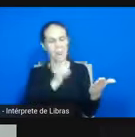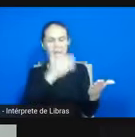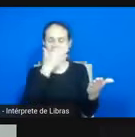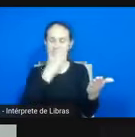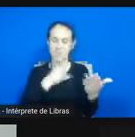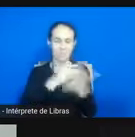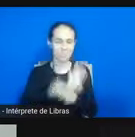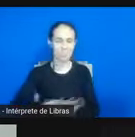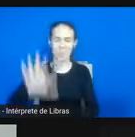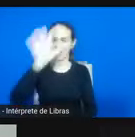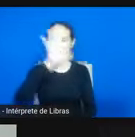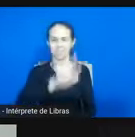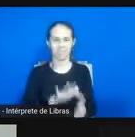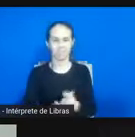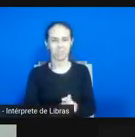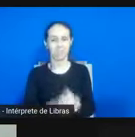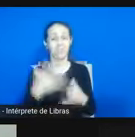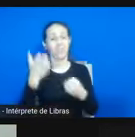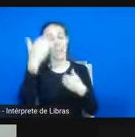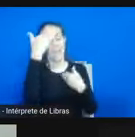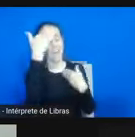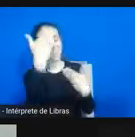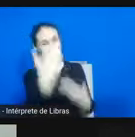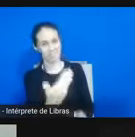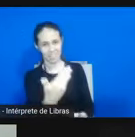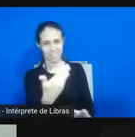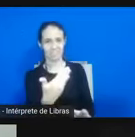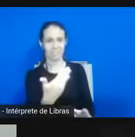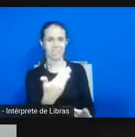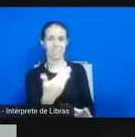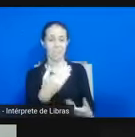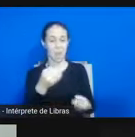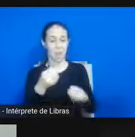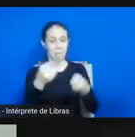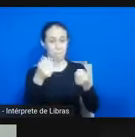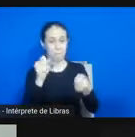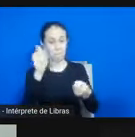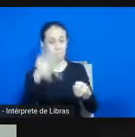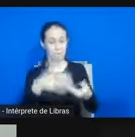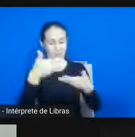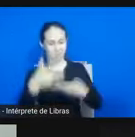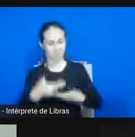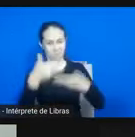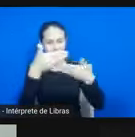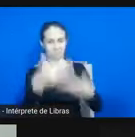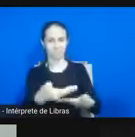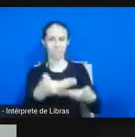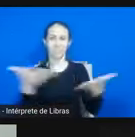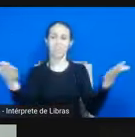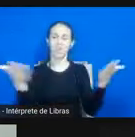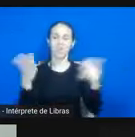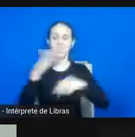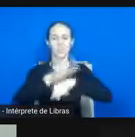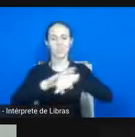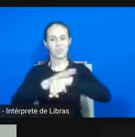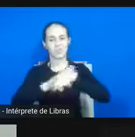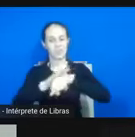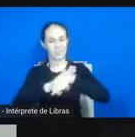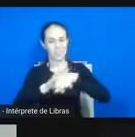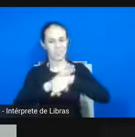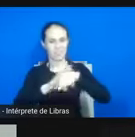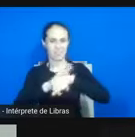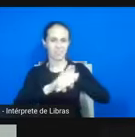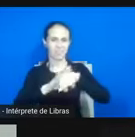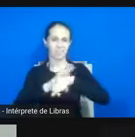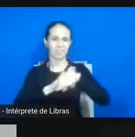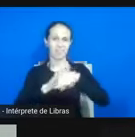Eu queria agradecer imensamente pela oportunidade de estar aqui conversando com esse, sobre